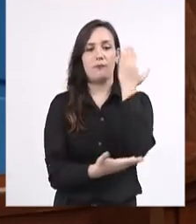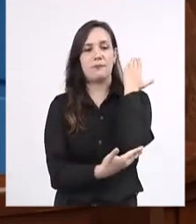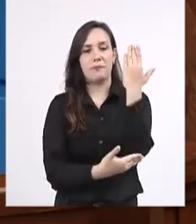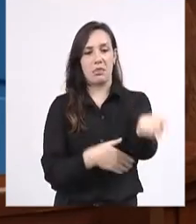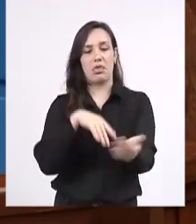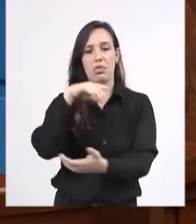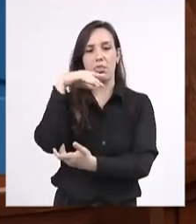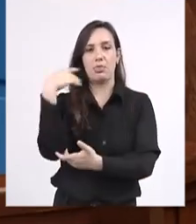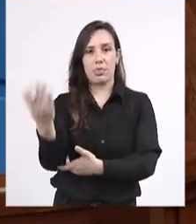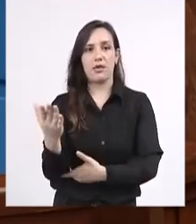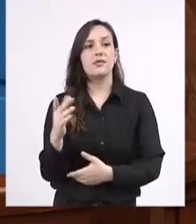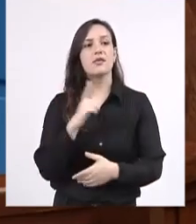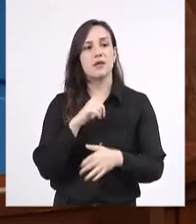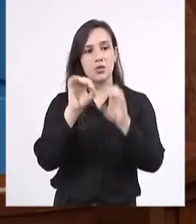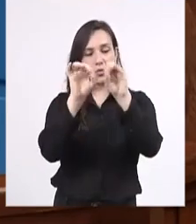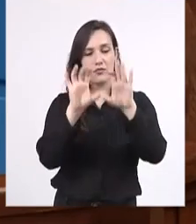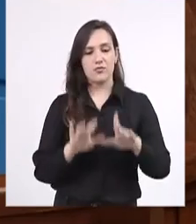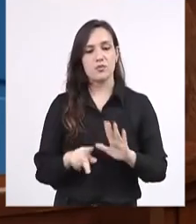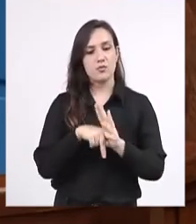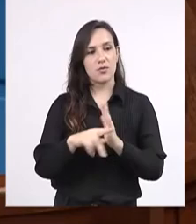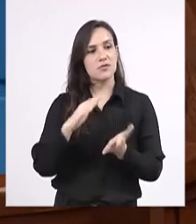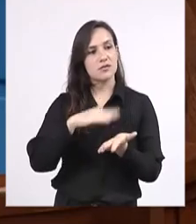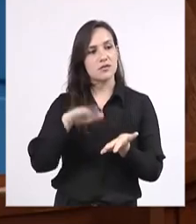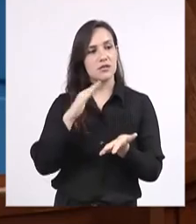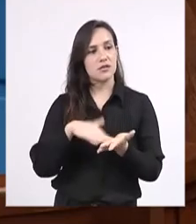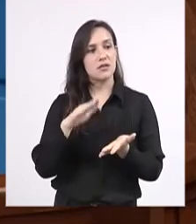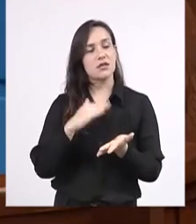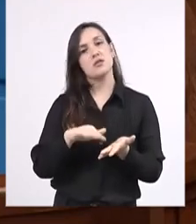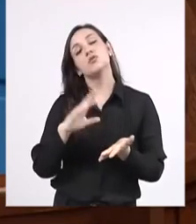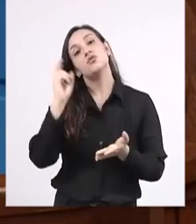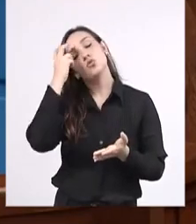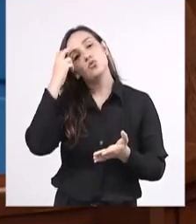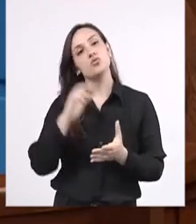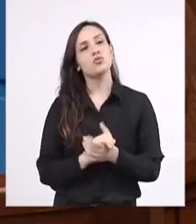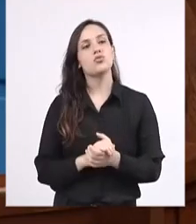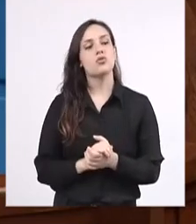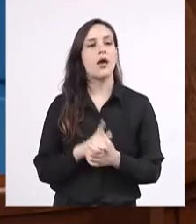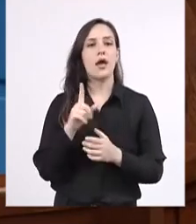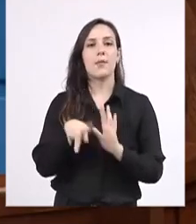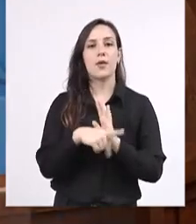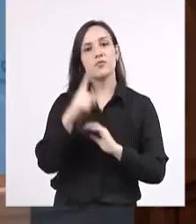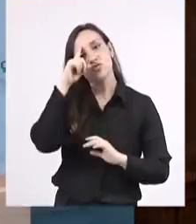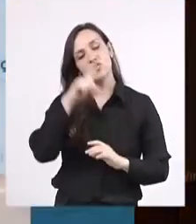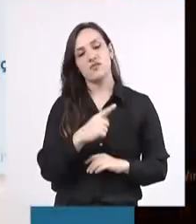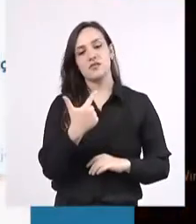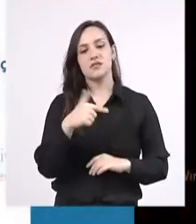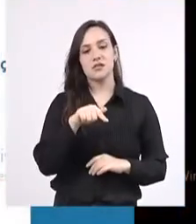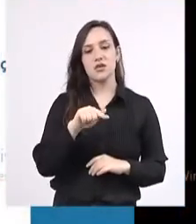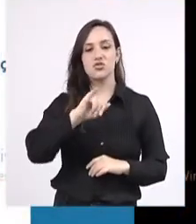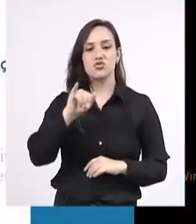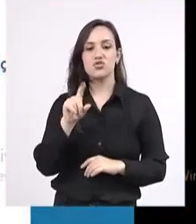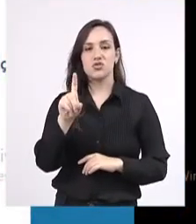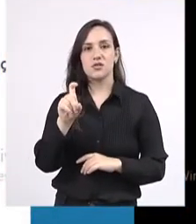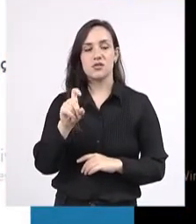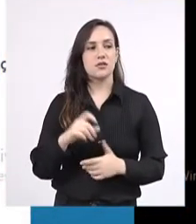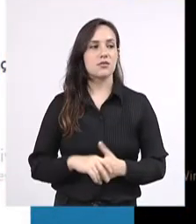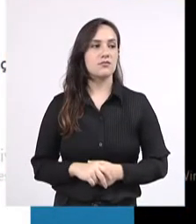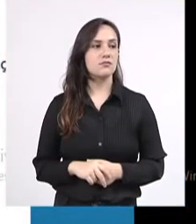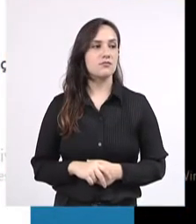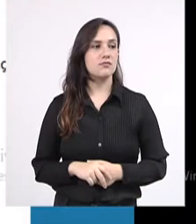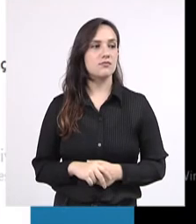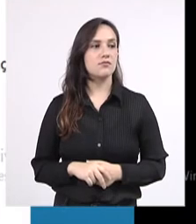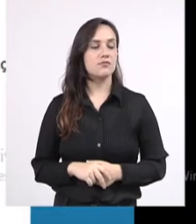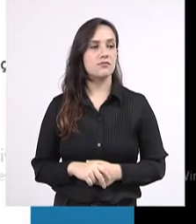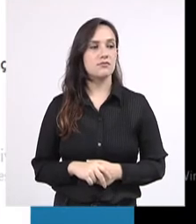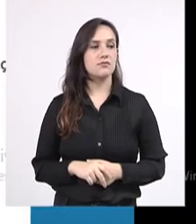que a Fundação de Cultura enviou para o Instituto Mamed do dia 27 de janeiro de 2020. Vejam, a